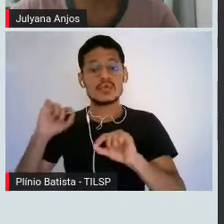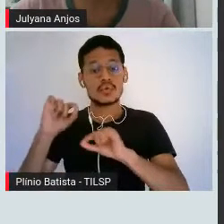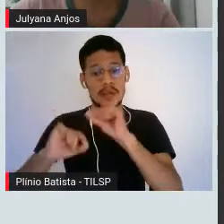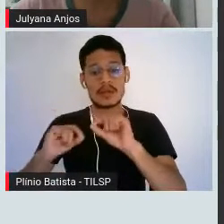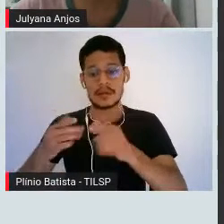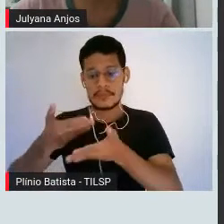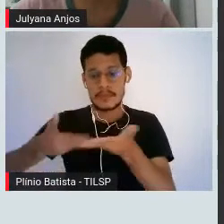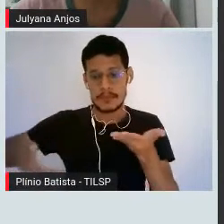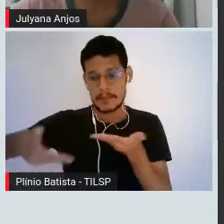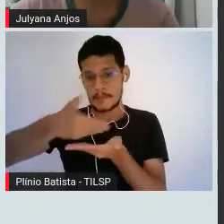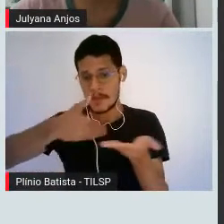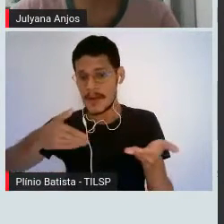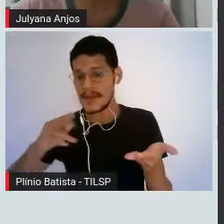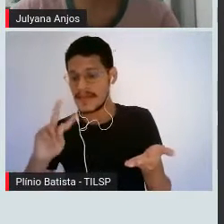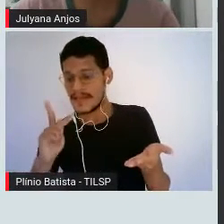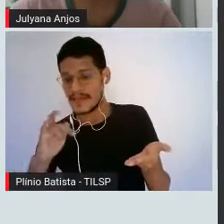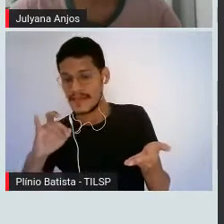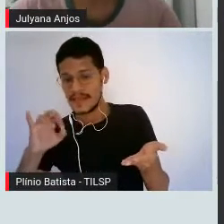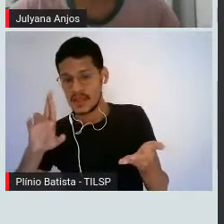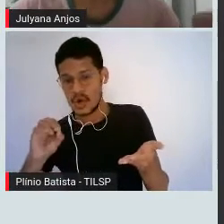interações entre moléculas de água.